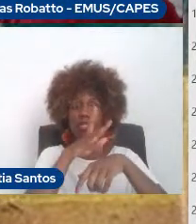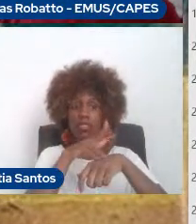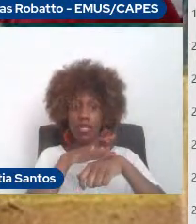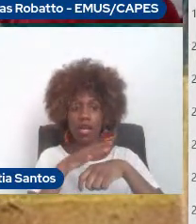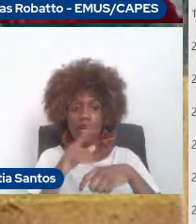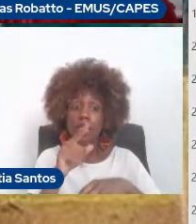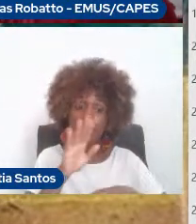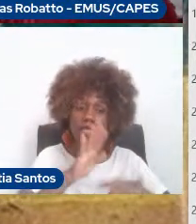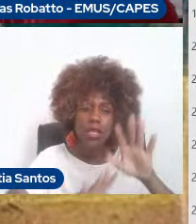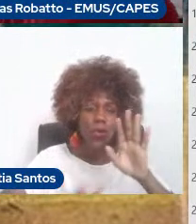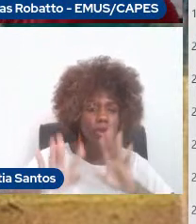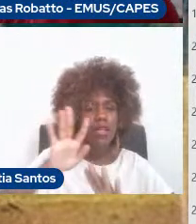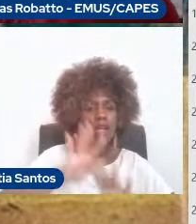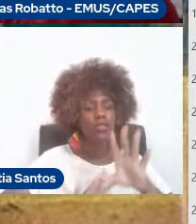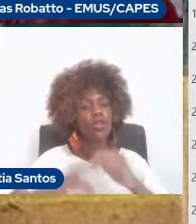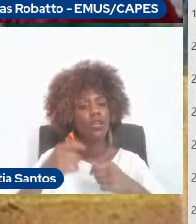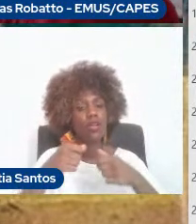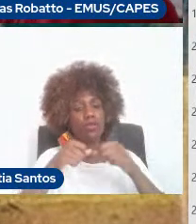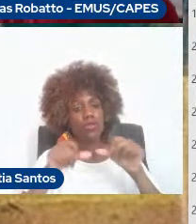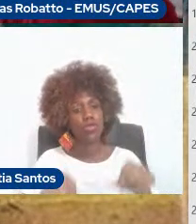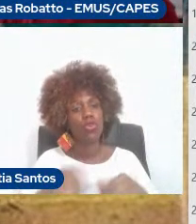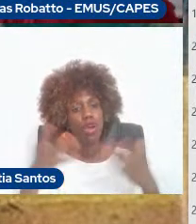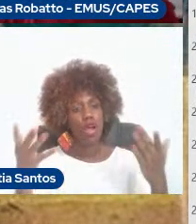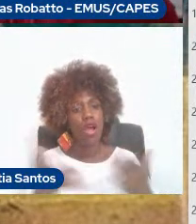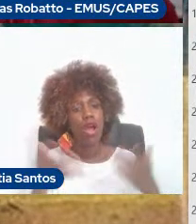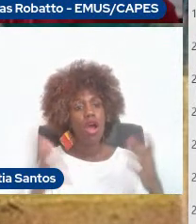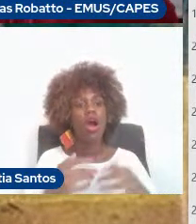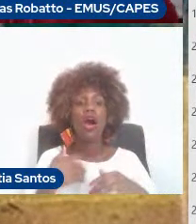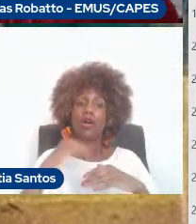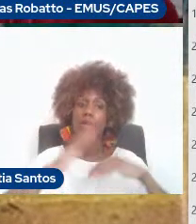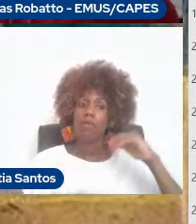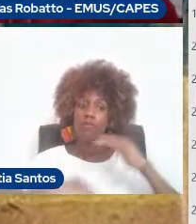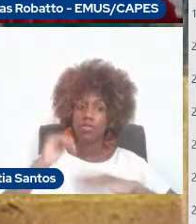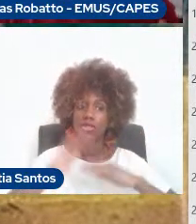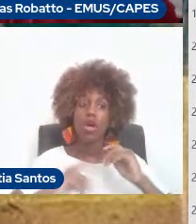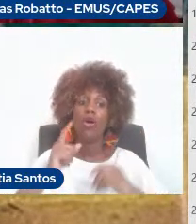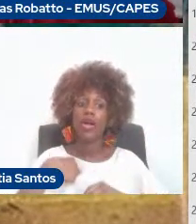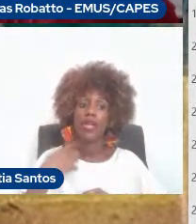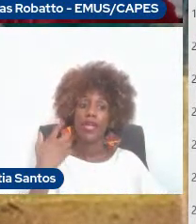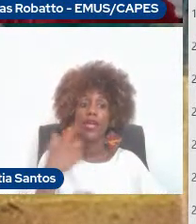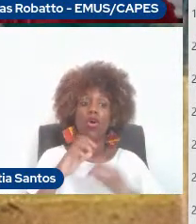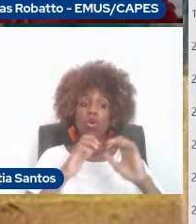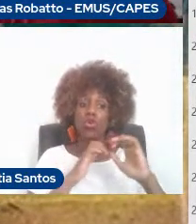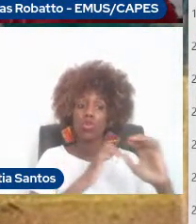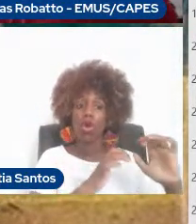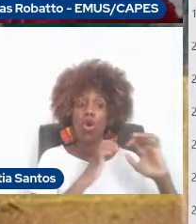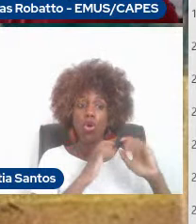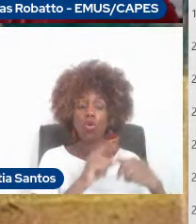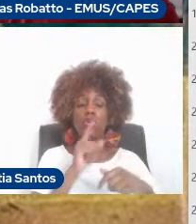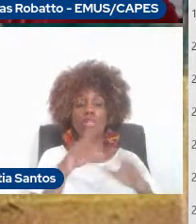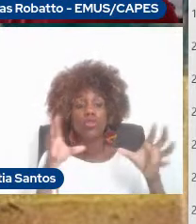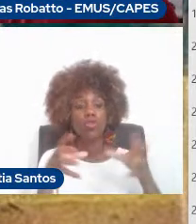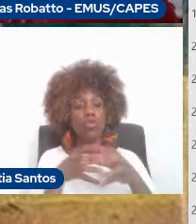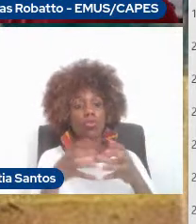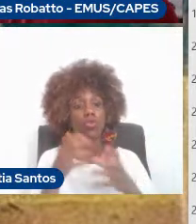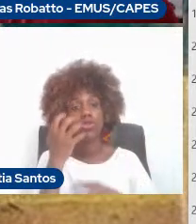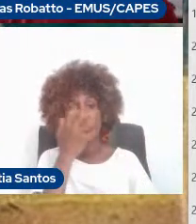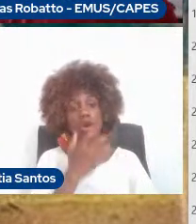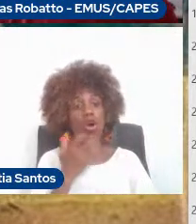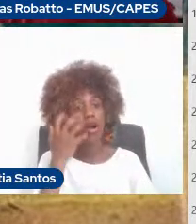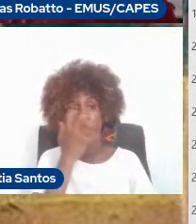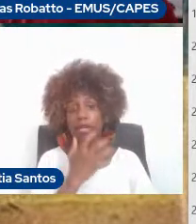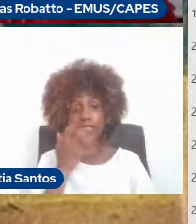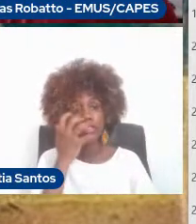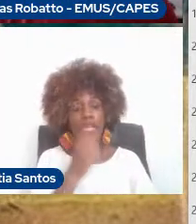eu estou na minha prática profissional, eu toco na Orquestra Sinfônica do Estado da Bahia e tenho uma vida de instrumentista muito